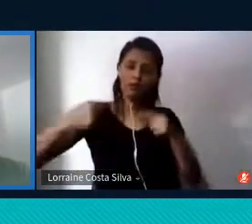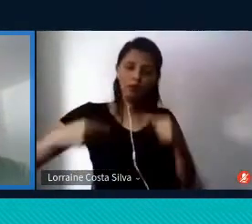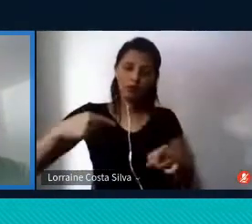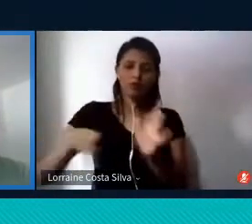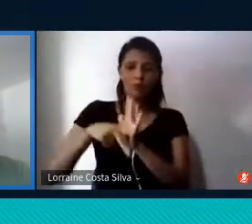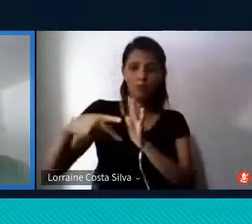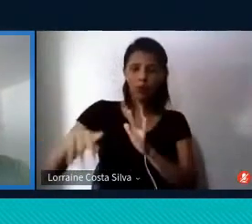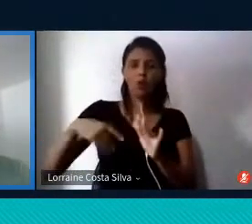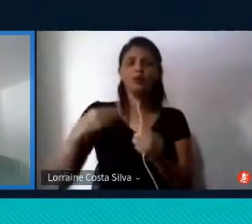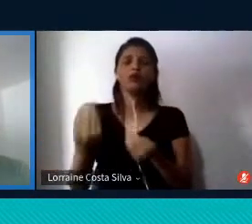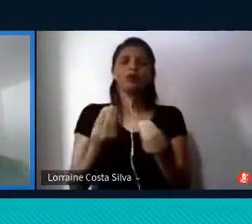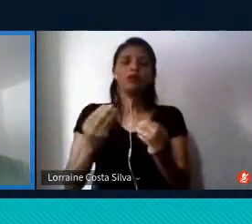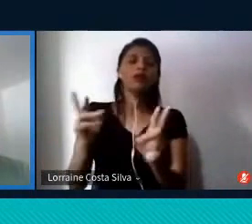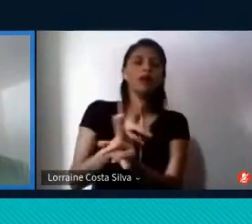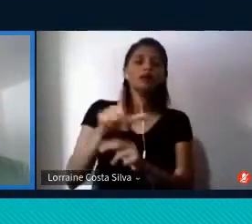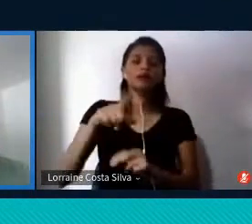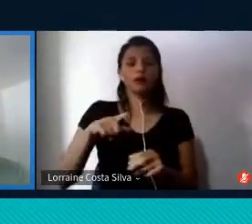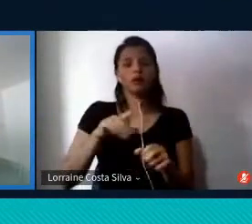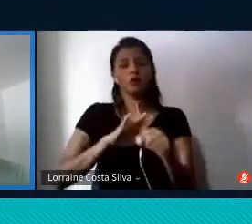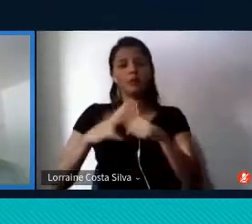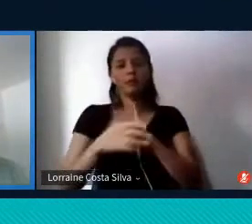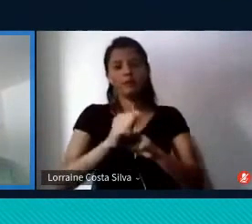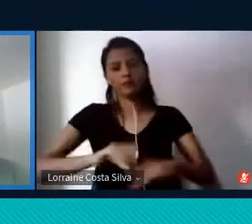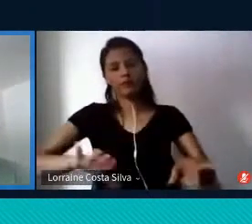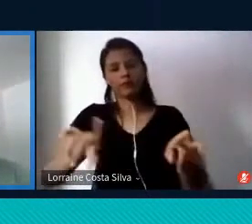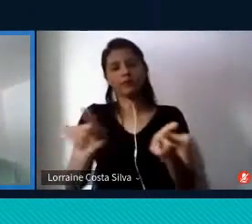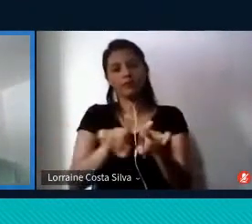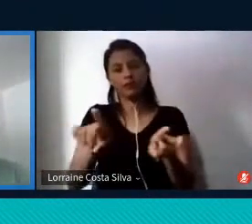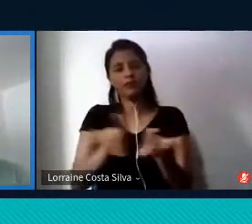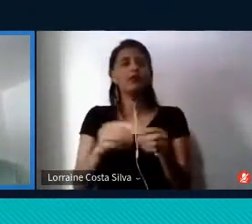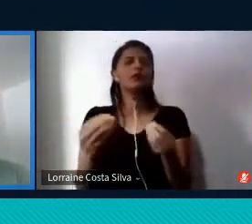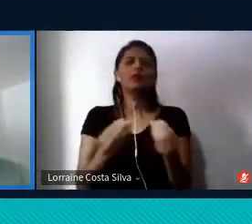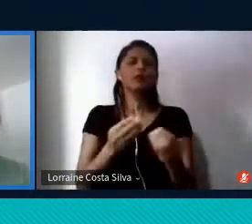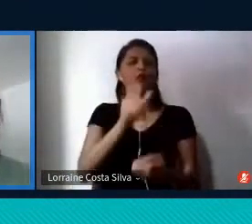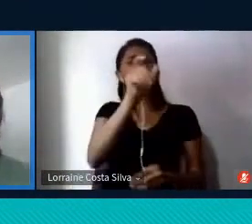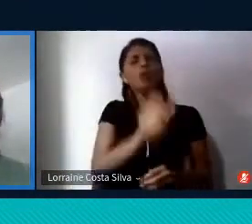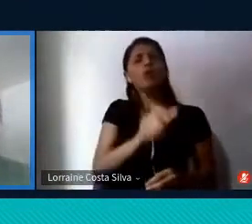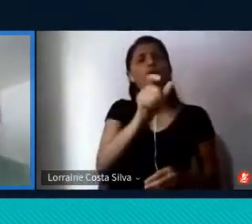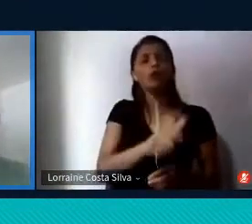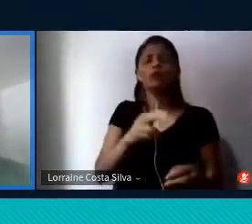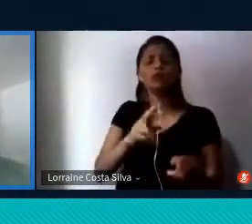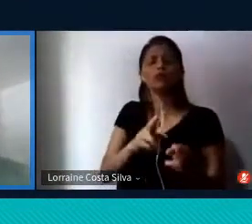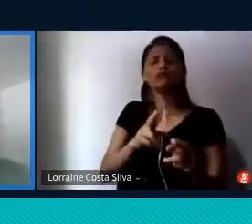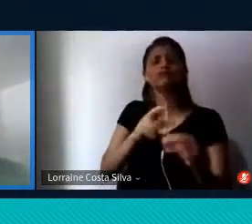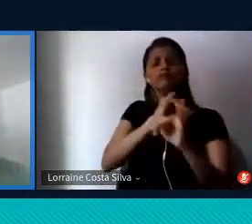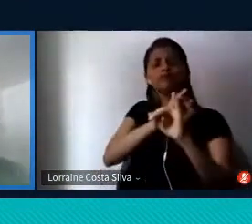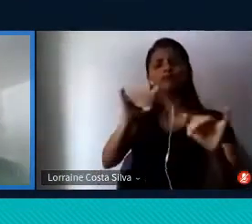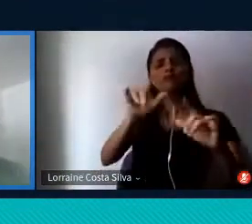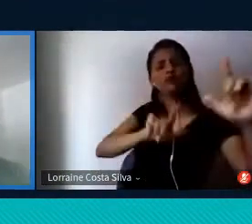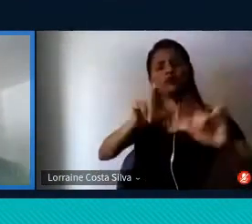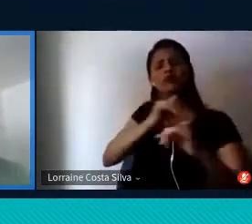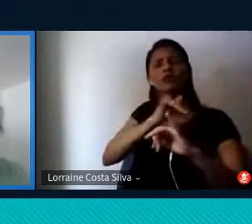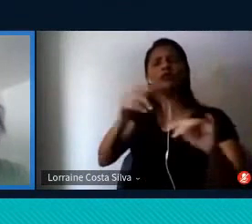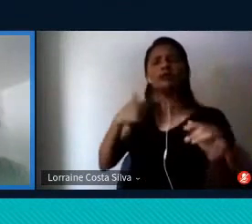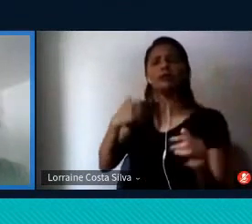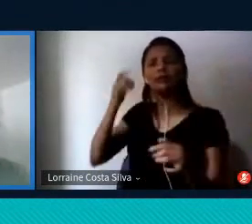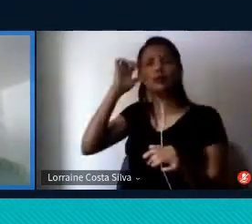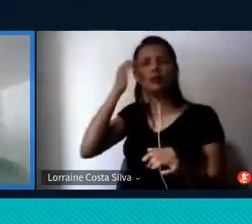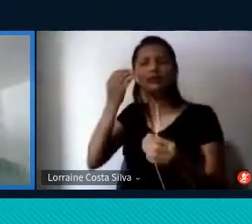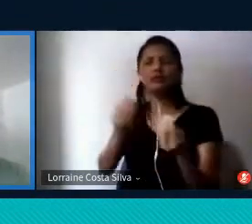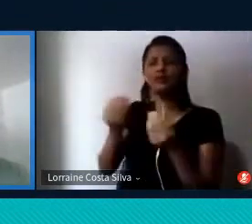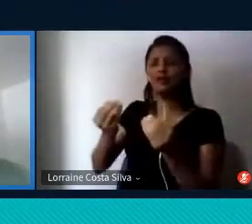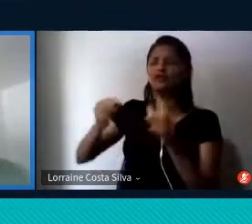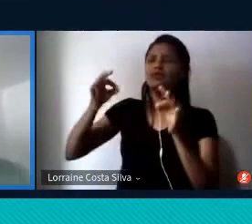à pandemia, e também pelo fato de que os jornalistas têm justamente uma dificuldade de entender o funcionamento da ciência, e os